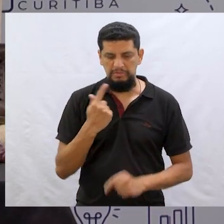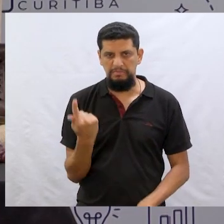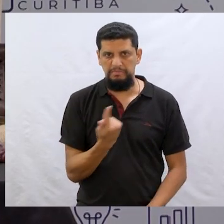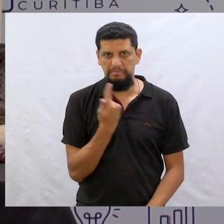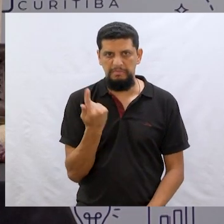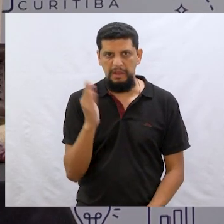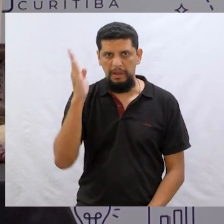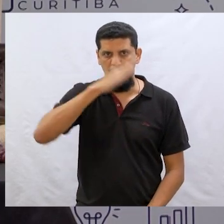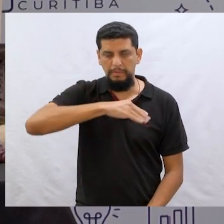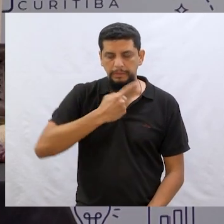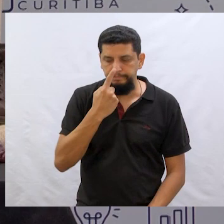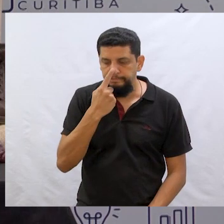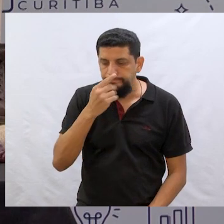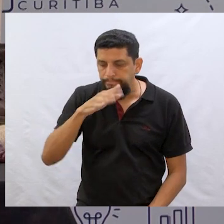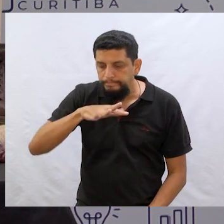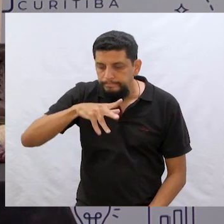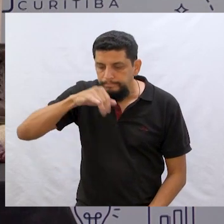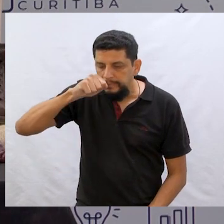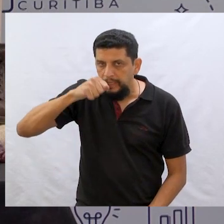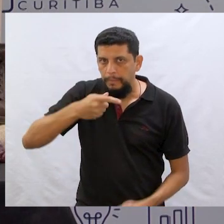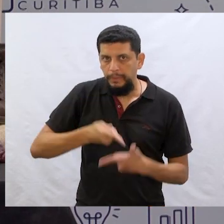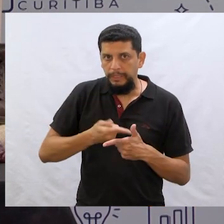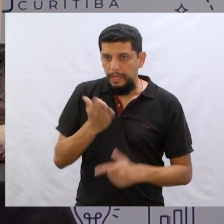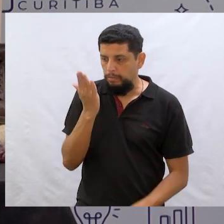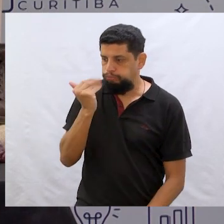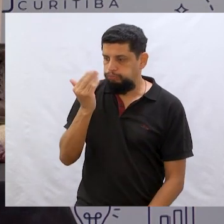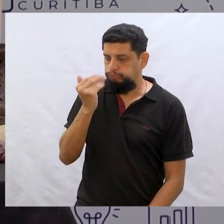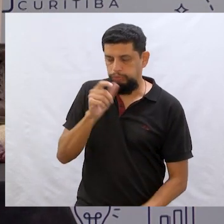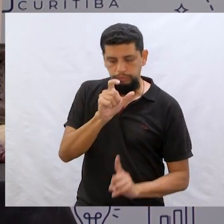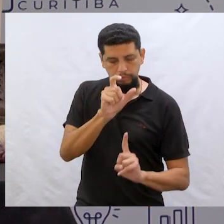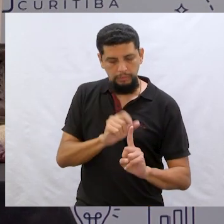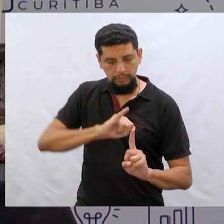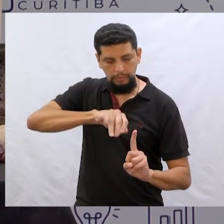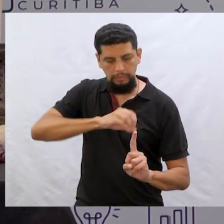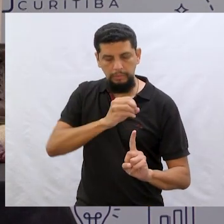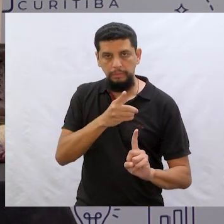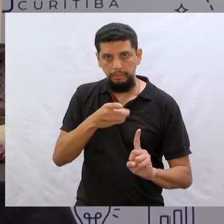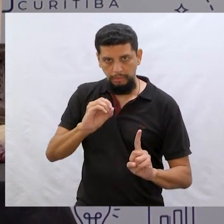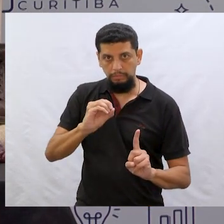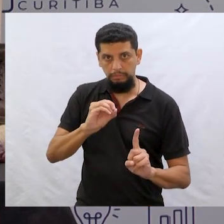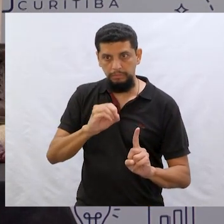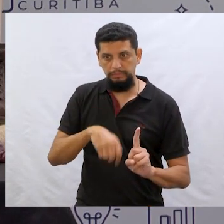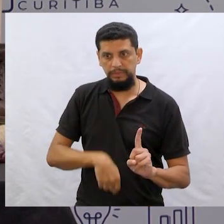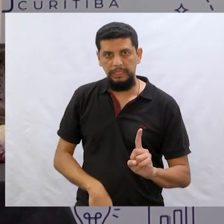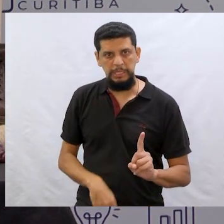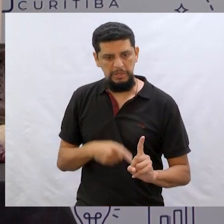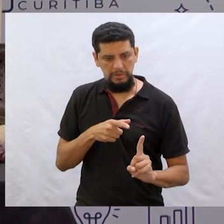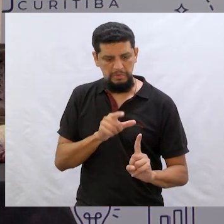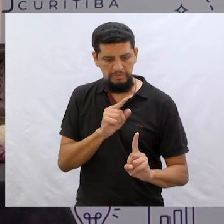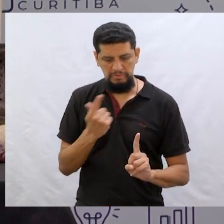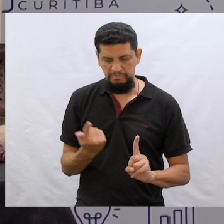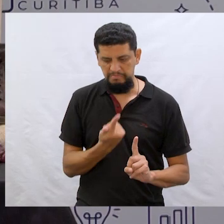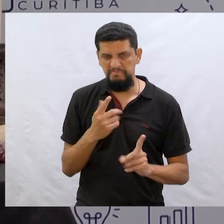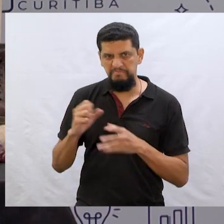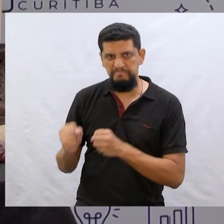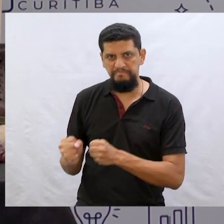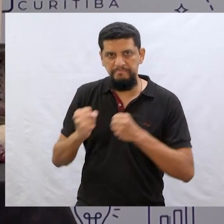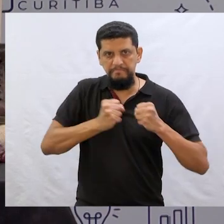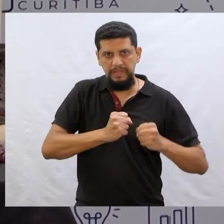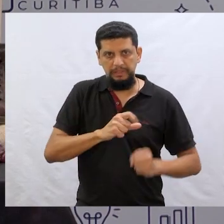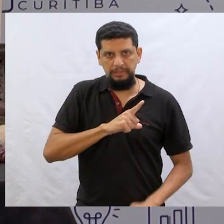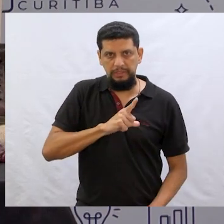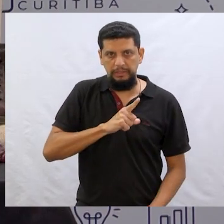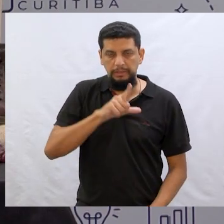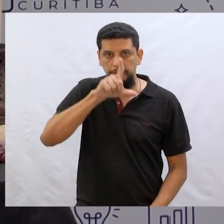sentia, ó, cheiro de menino porque ele queria, comer o João. Ui! E ele era poderoso. Vocês viram?